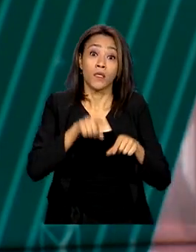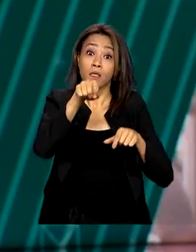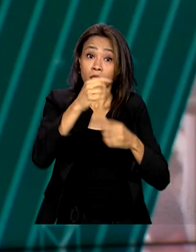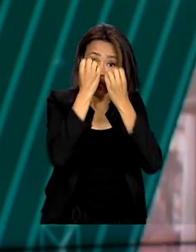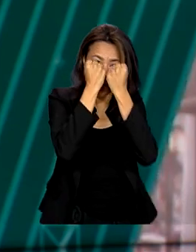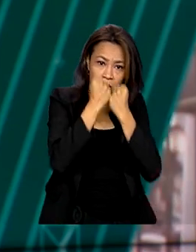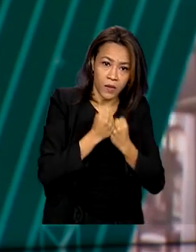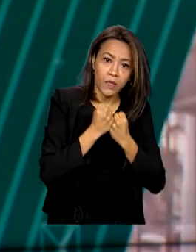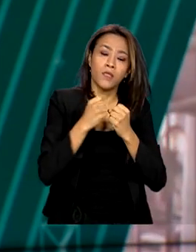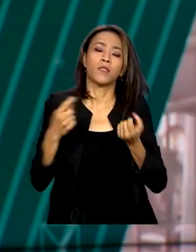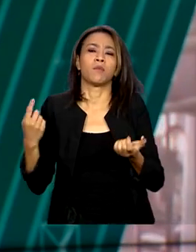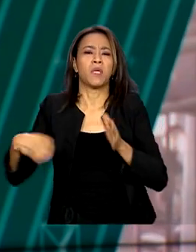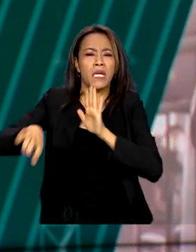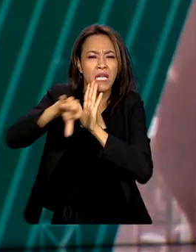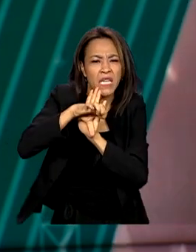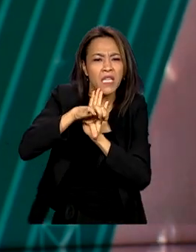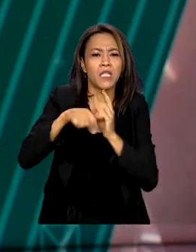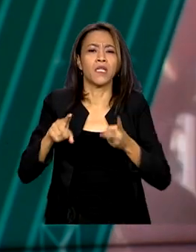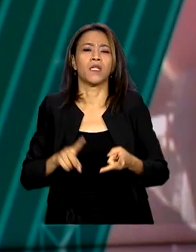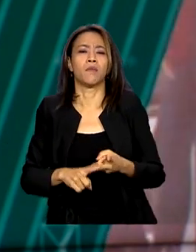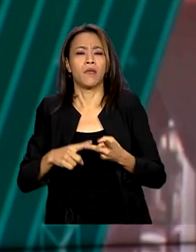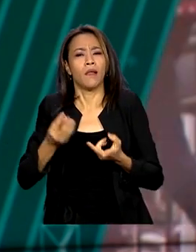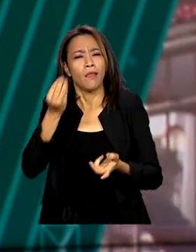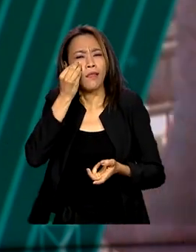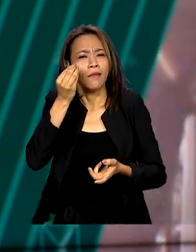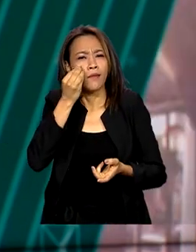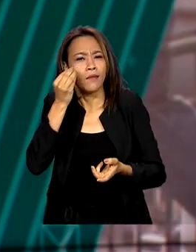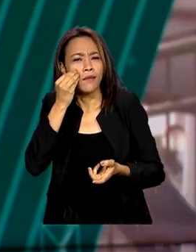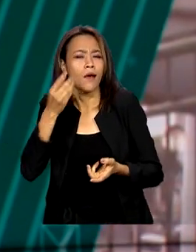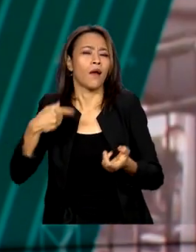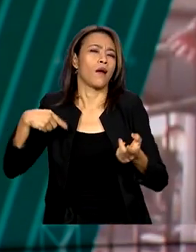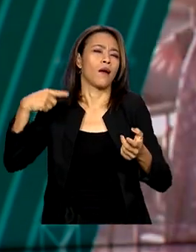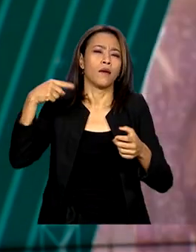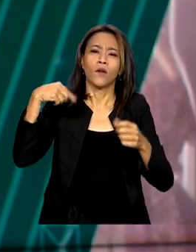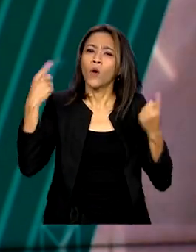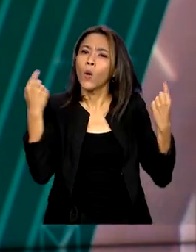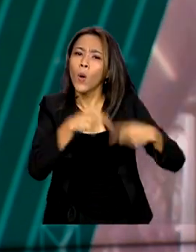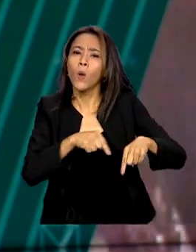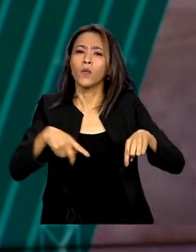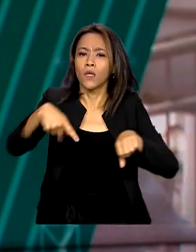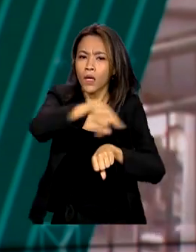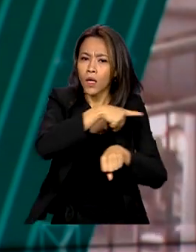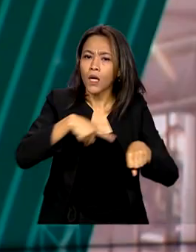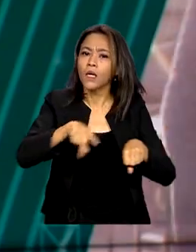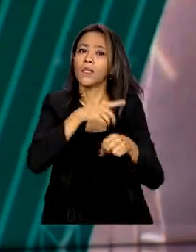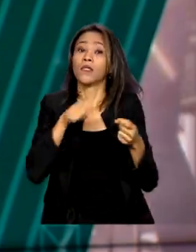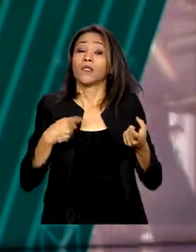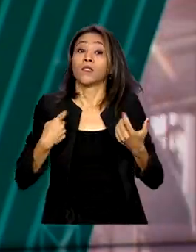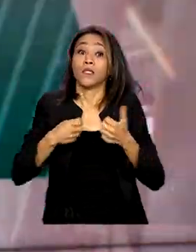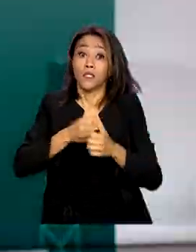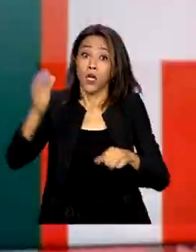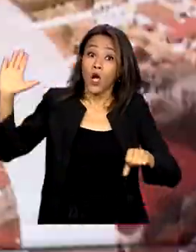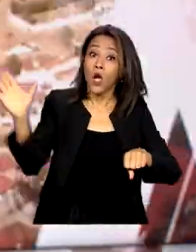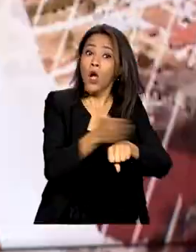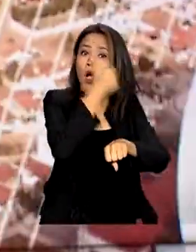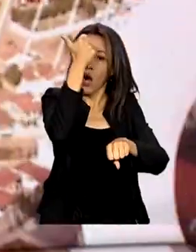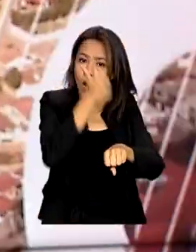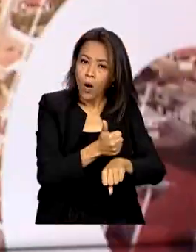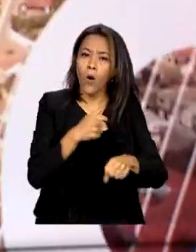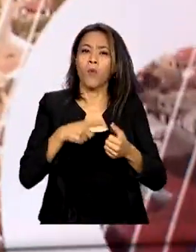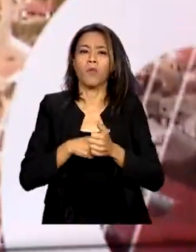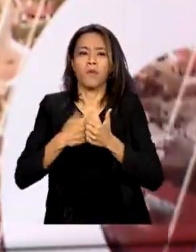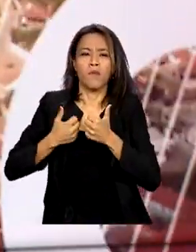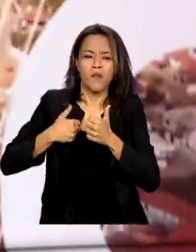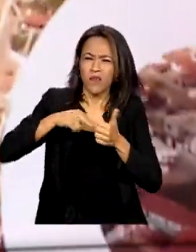criminosa, atentado contra o Estado Democrático de Direito, golpe de Estado, perseguição, incitação ao crime, entre